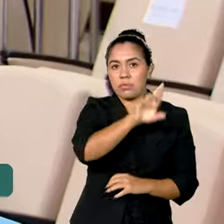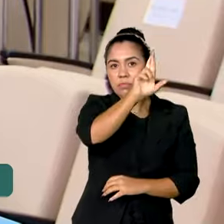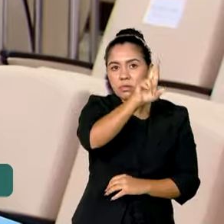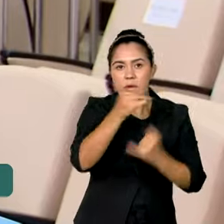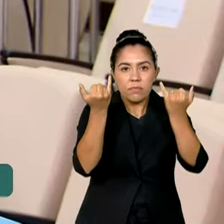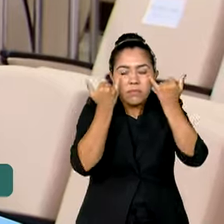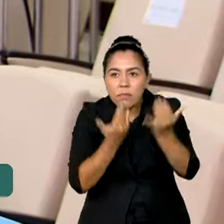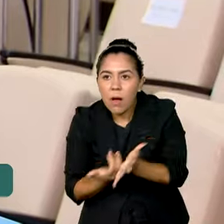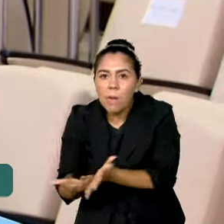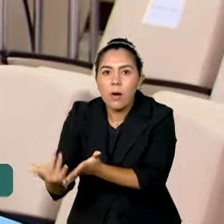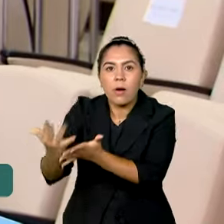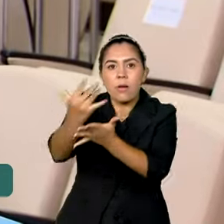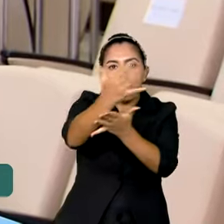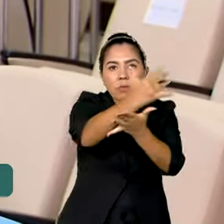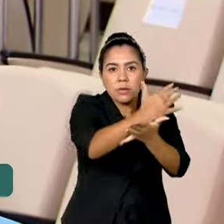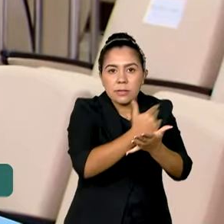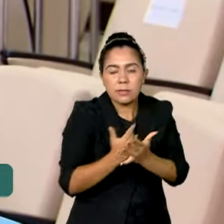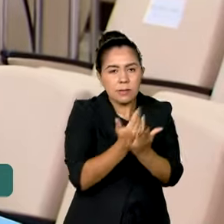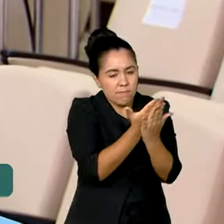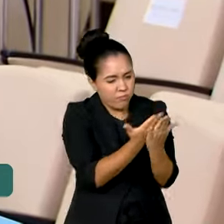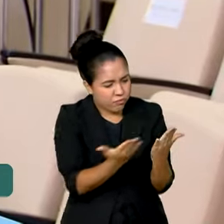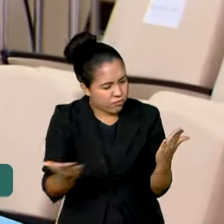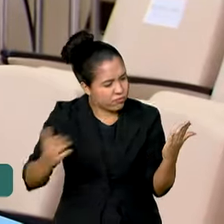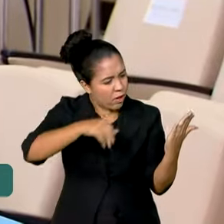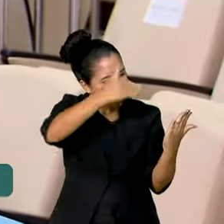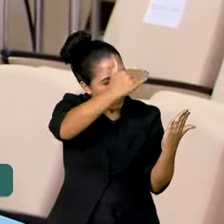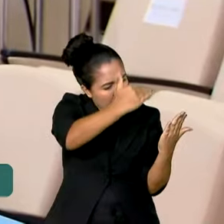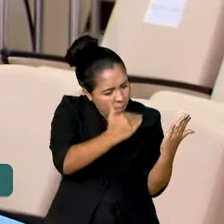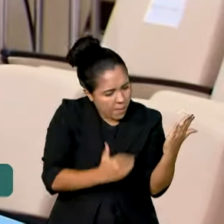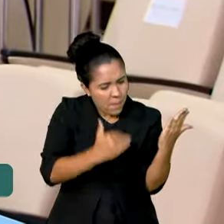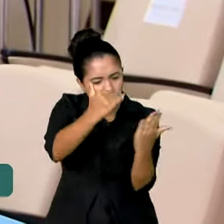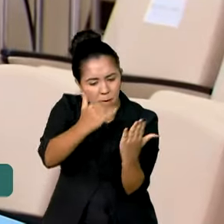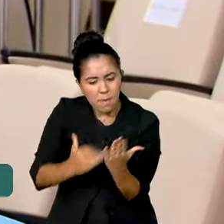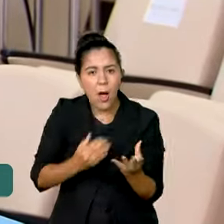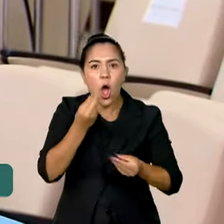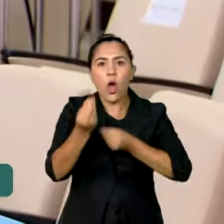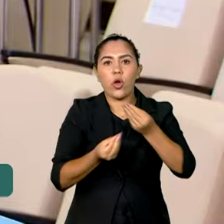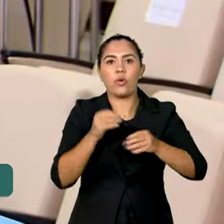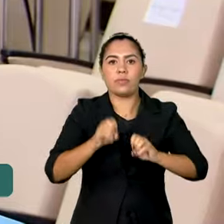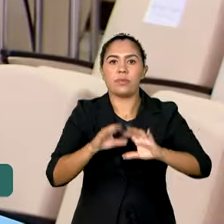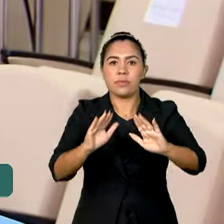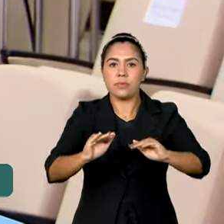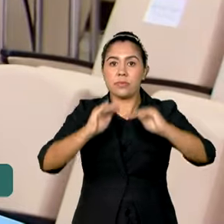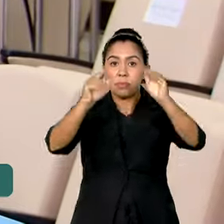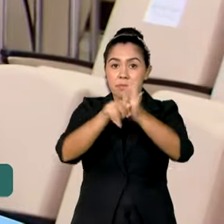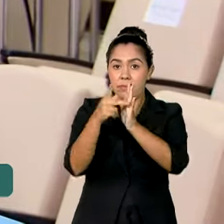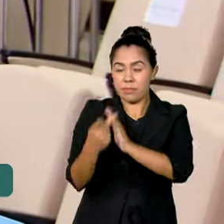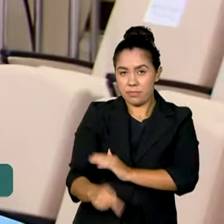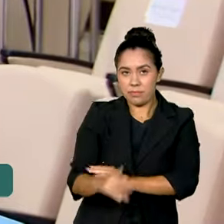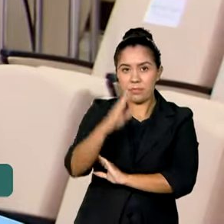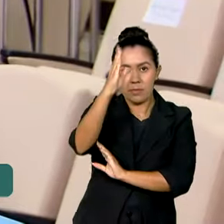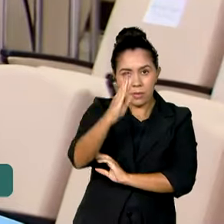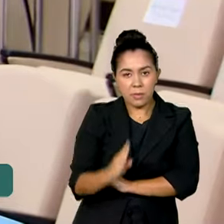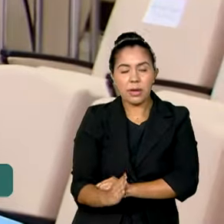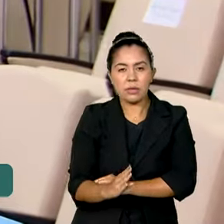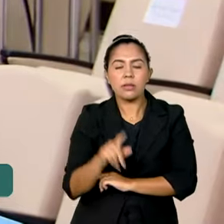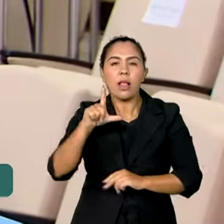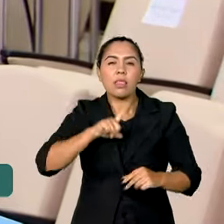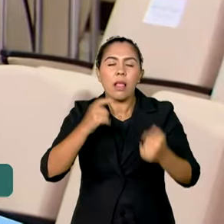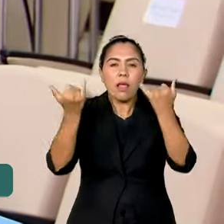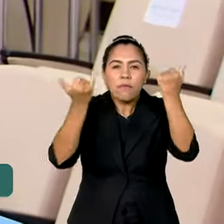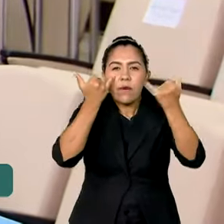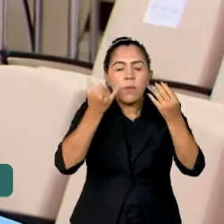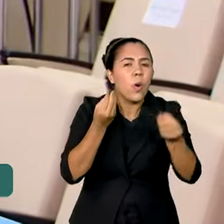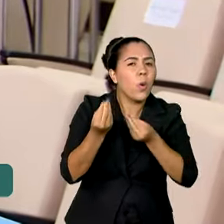de pesquisa mais completo sobre o sistema de ensino da educação superior brasileira. O Censo, ele coleta informações